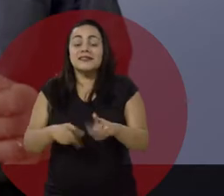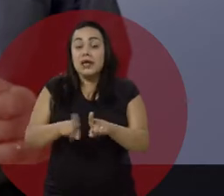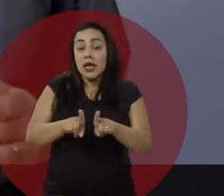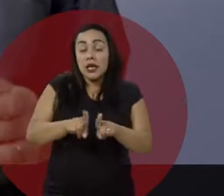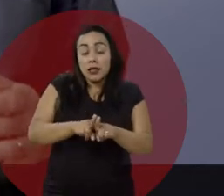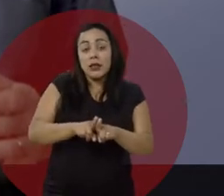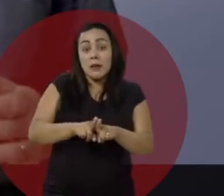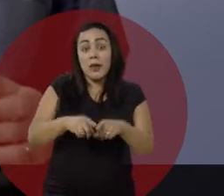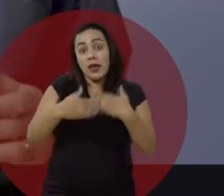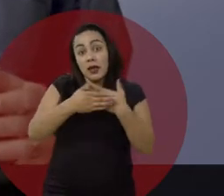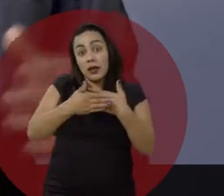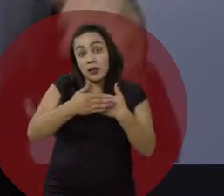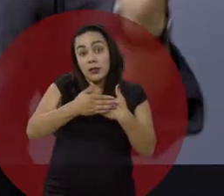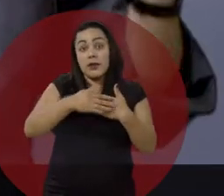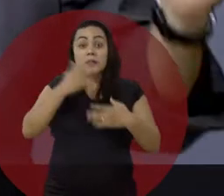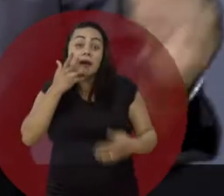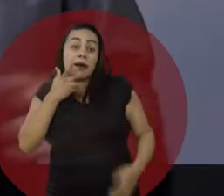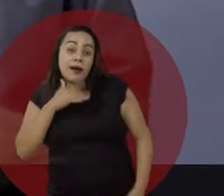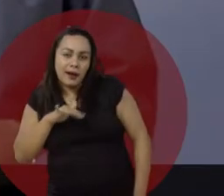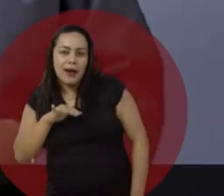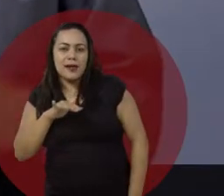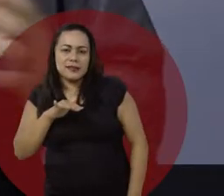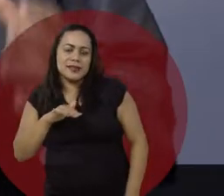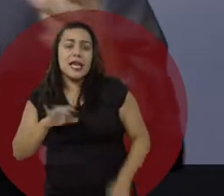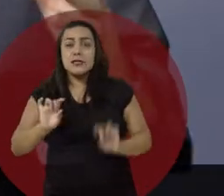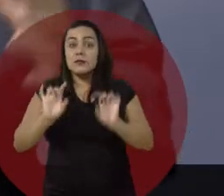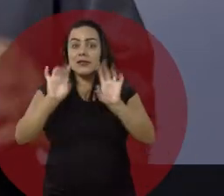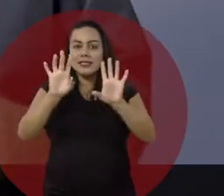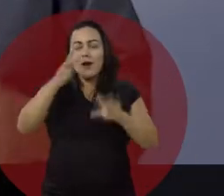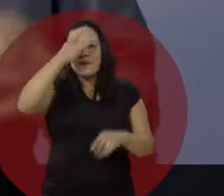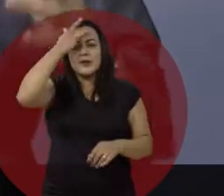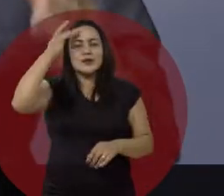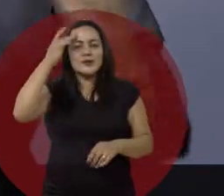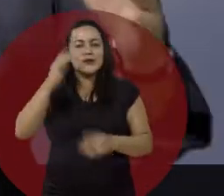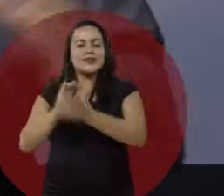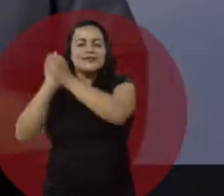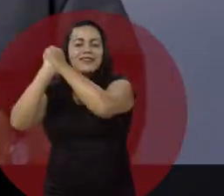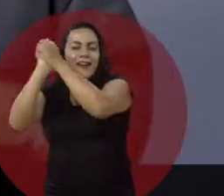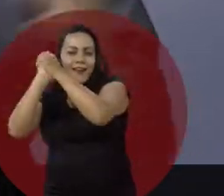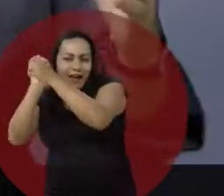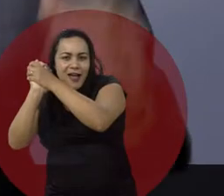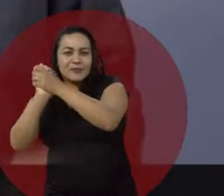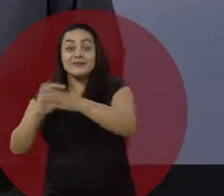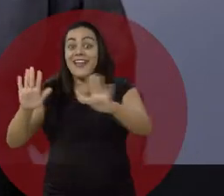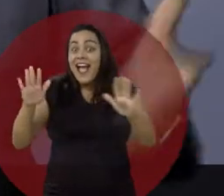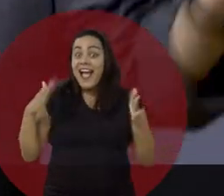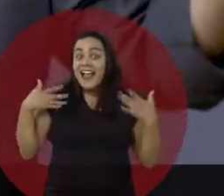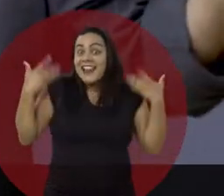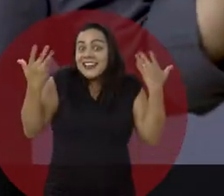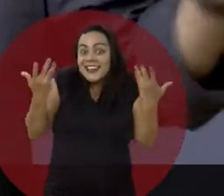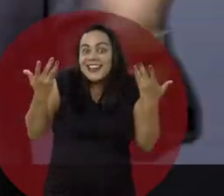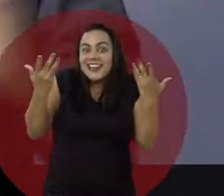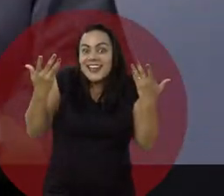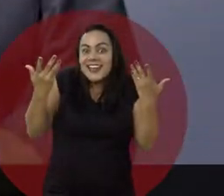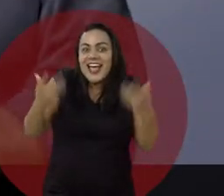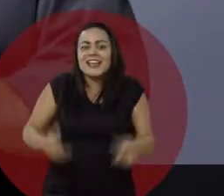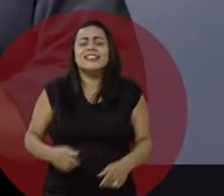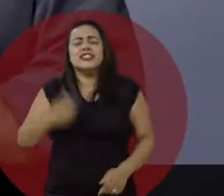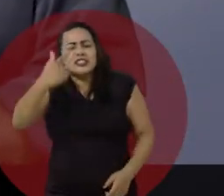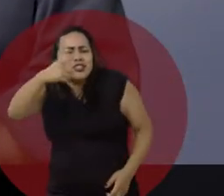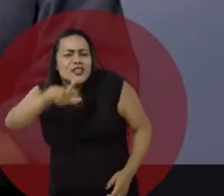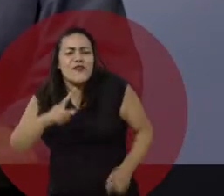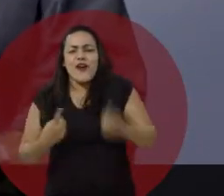e retomar programas do Ribeirão Criança, em especial aqueles que receberam o prêmio Criança e Pais do Unicef. Alegria!